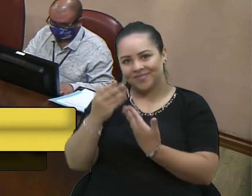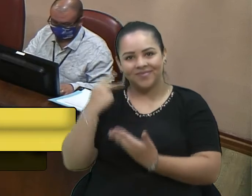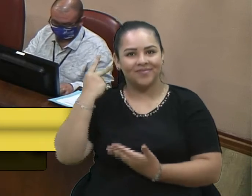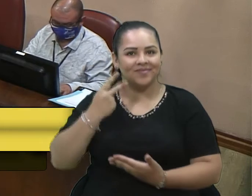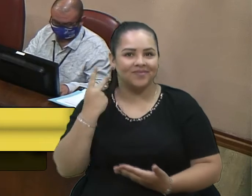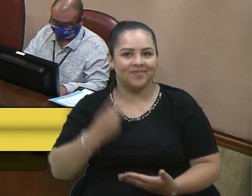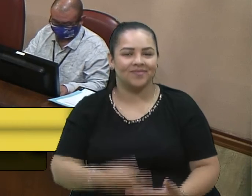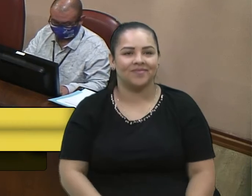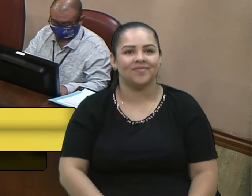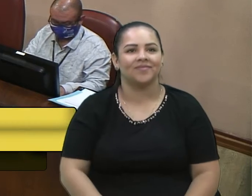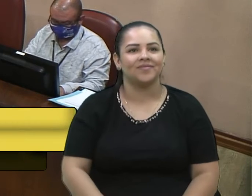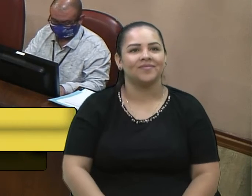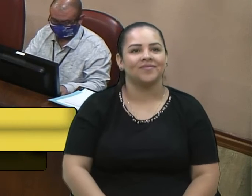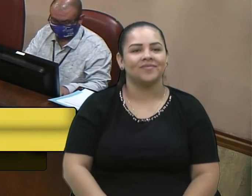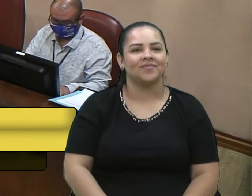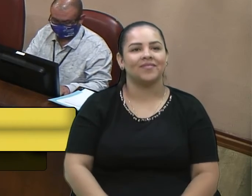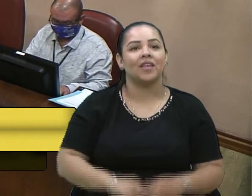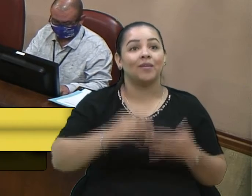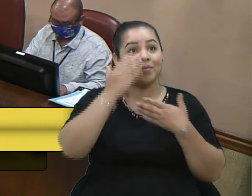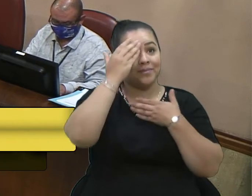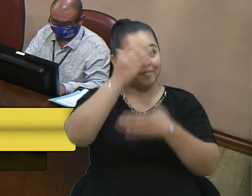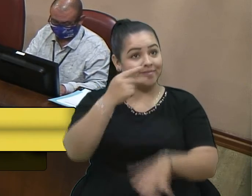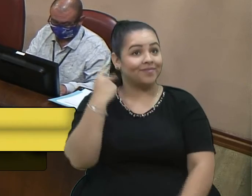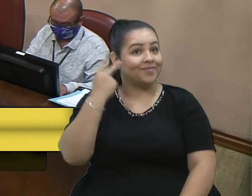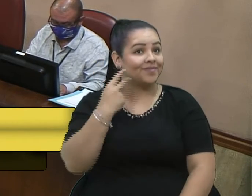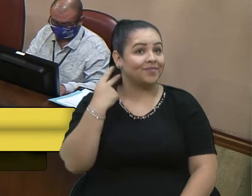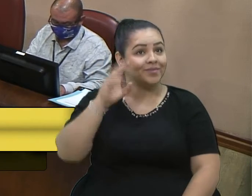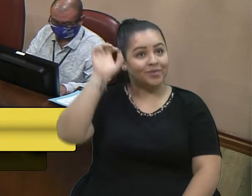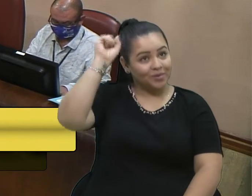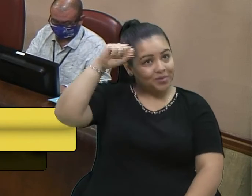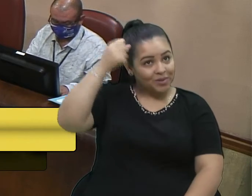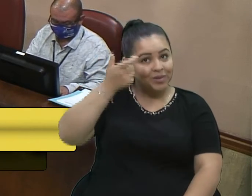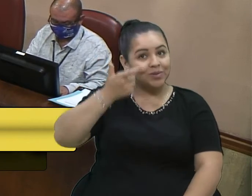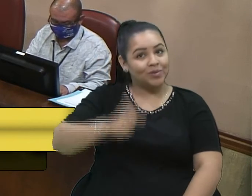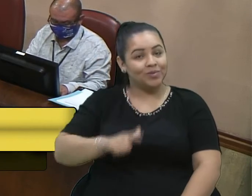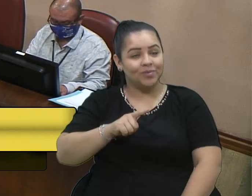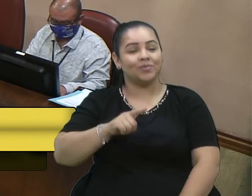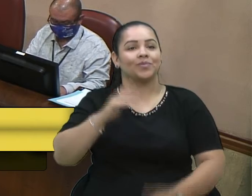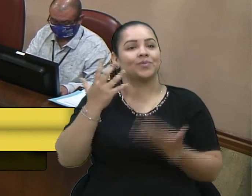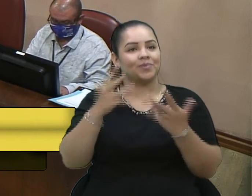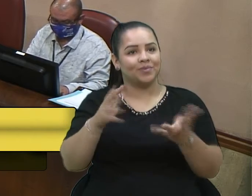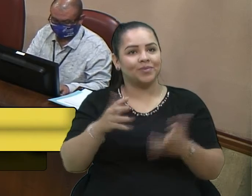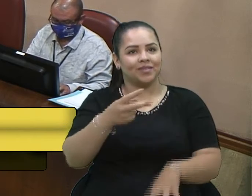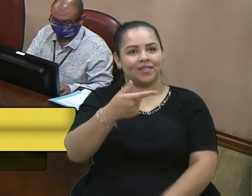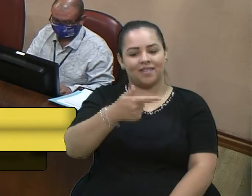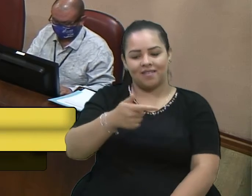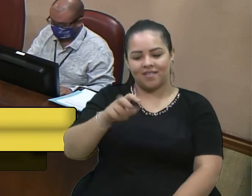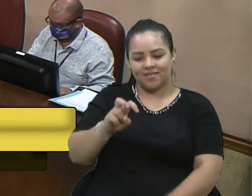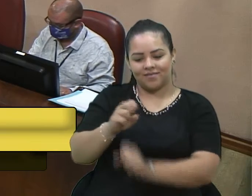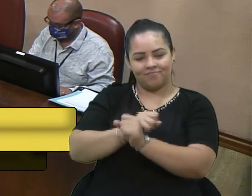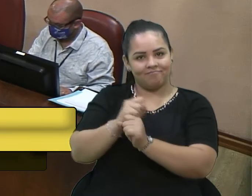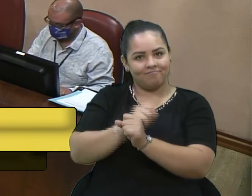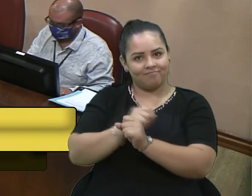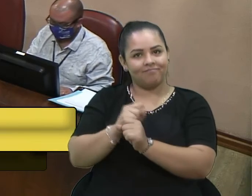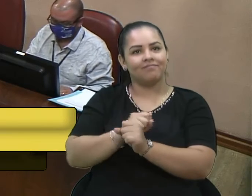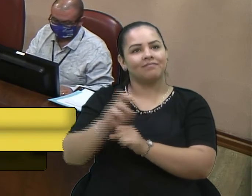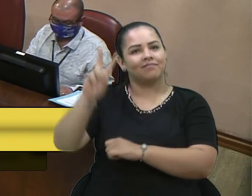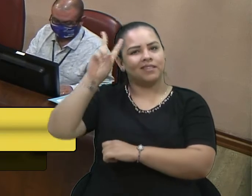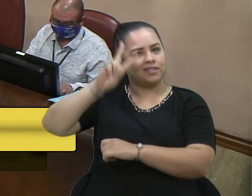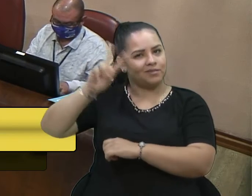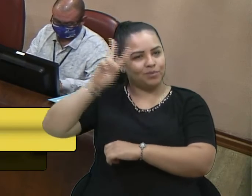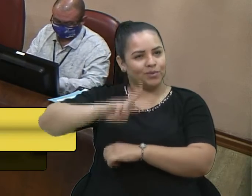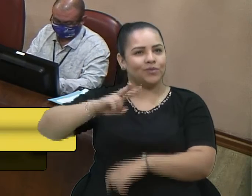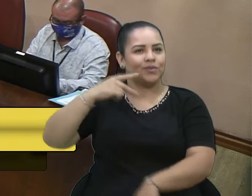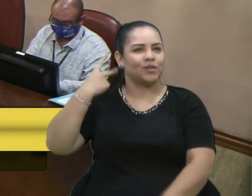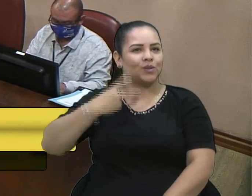Obrigada, vereador Xuxa. Então, mais uma vez, os nossos parabéns aí pelos 75 anos, e muito bem lembrado pelo vereador Fiuza. É um período em que